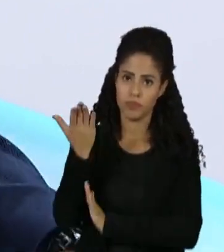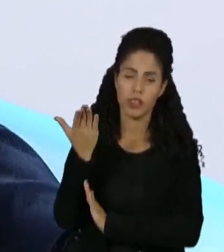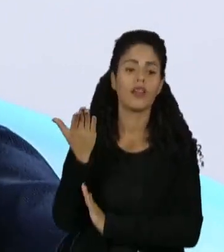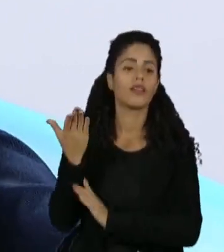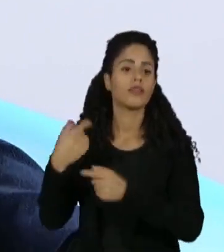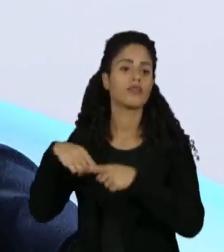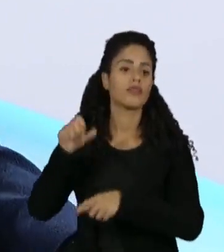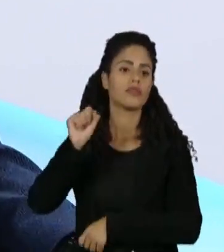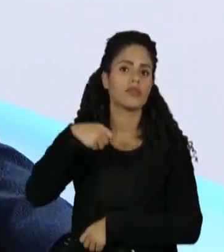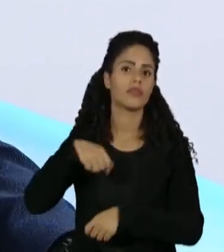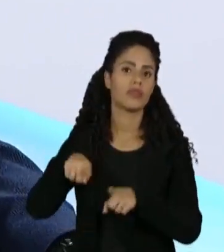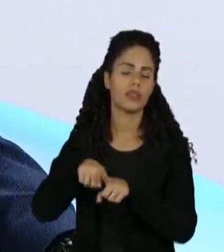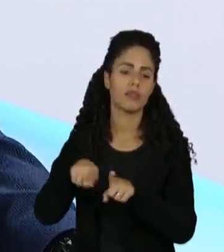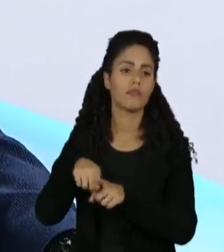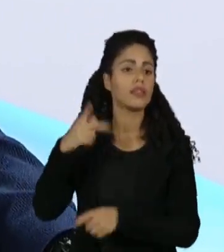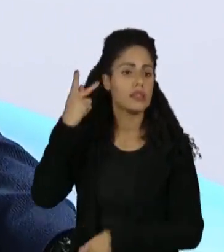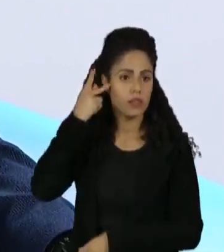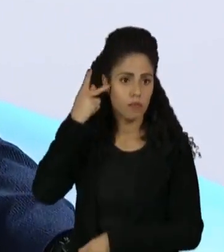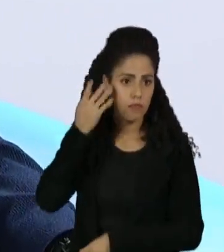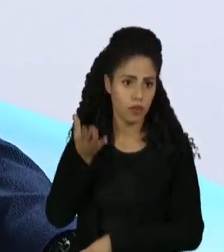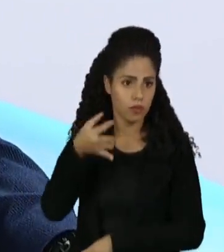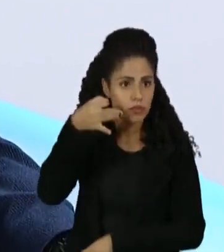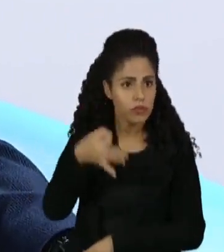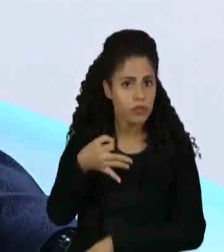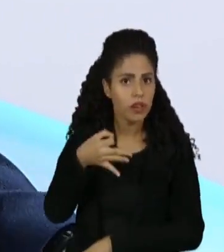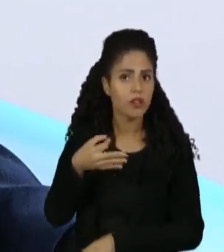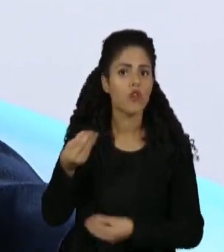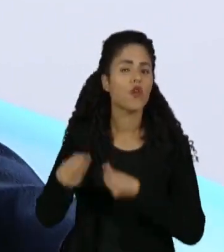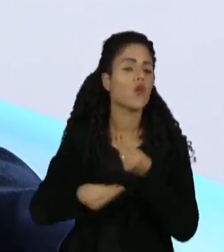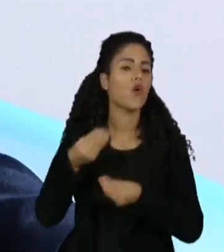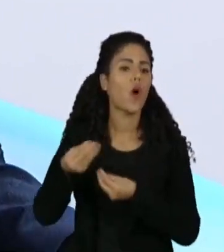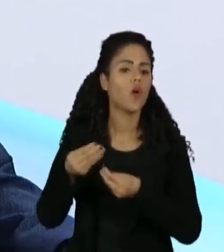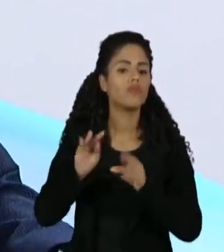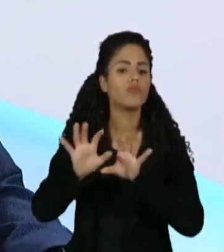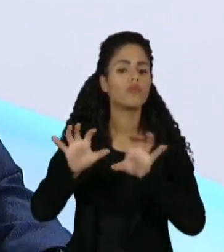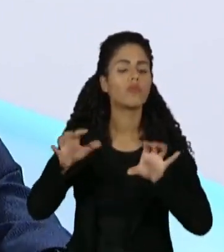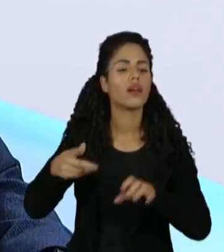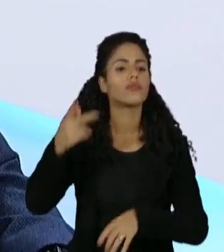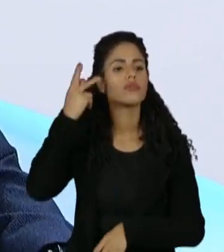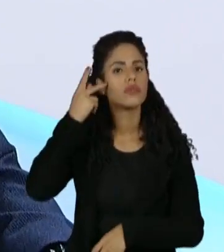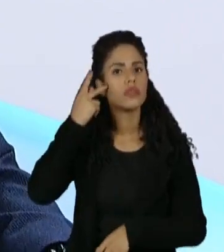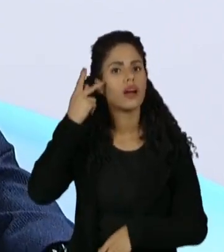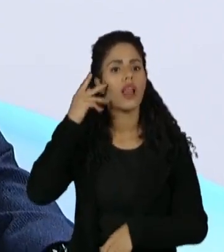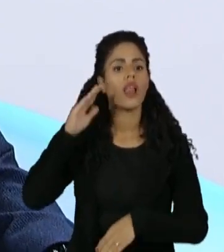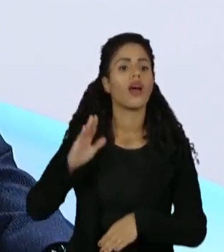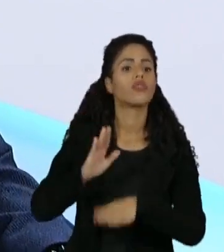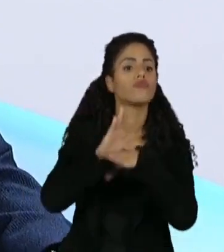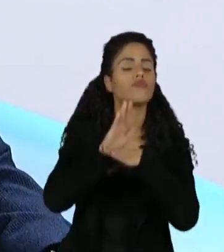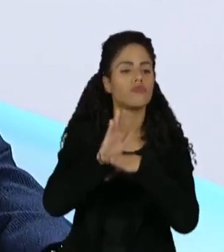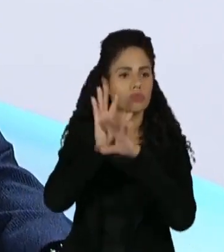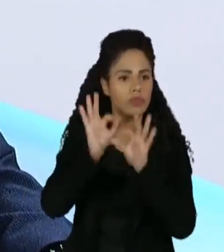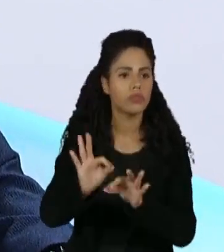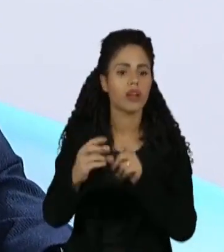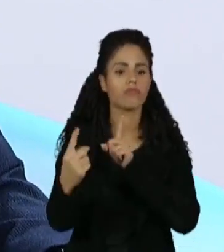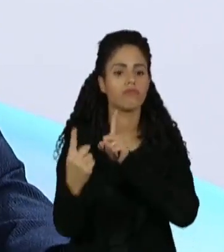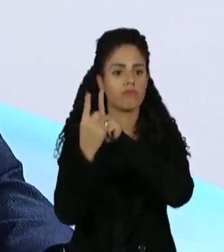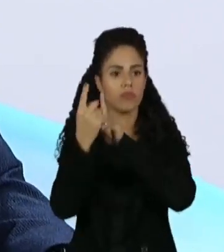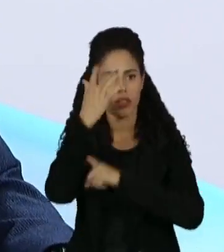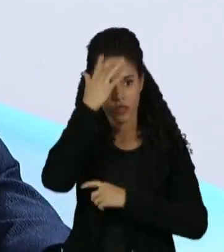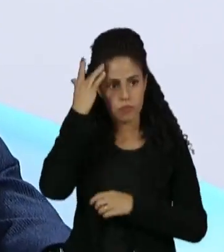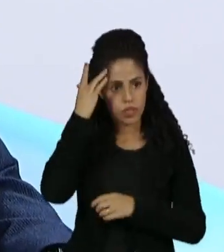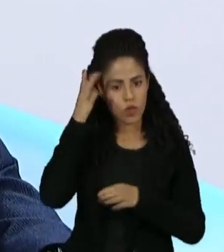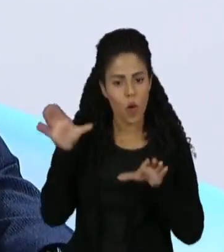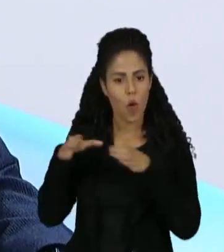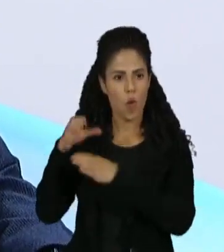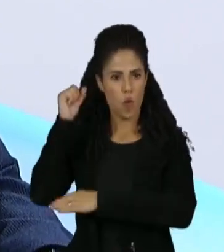associativo. A área social do São Paulo não tem interferência no futebol. Pelo contrário, ela contribui com atendimento aos sócios. Lá na